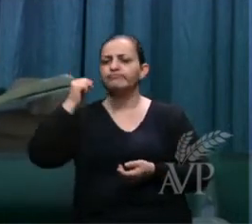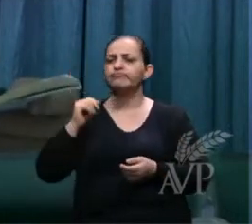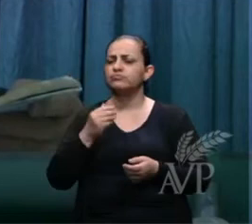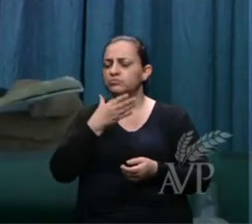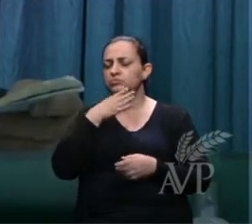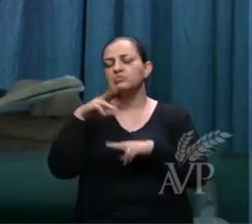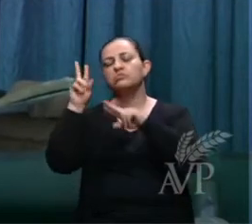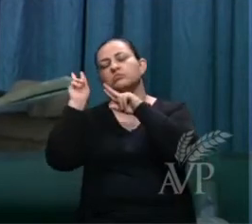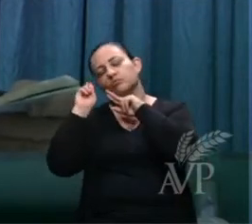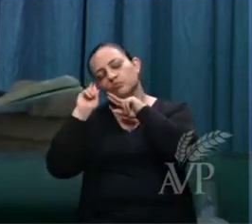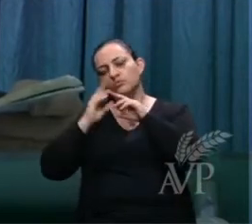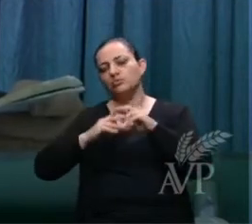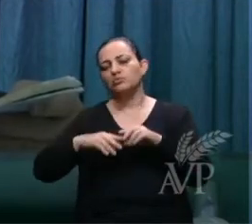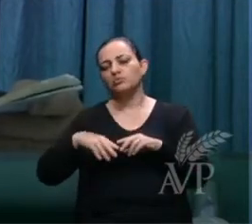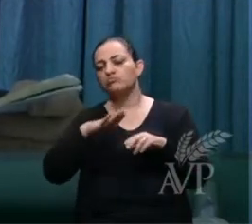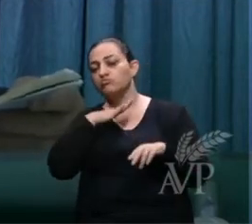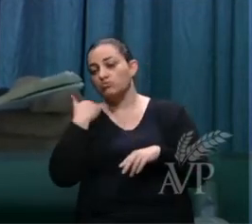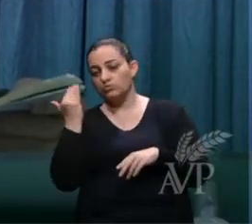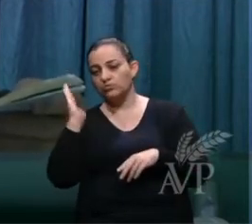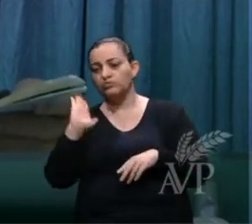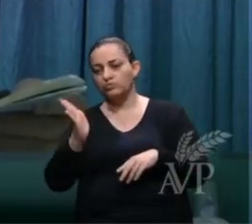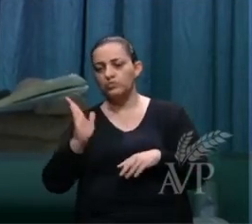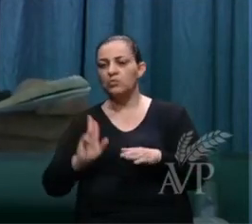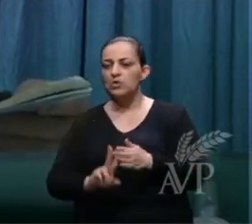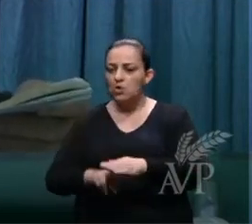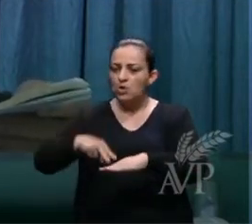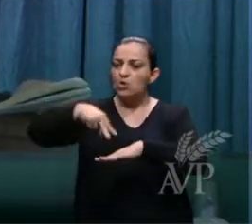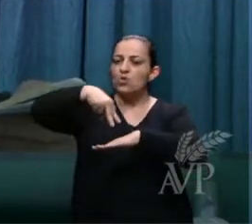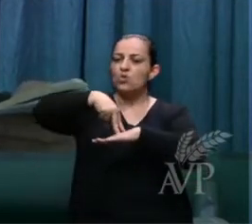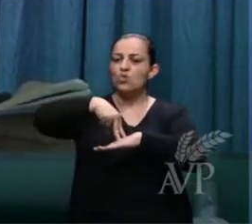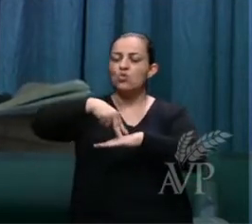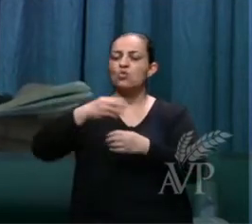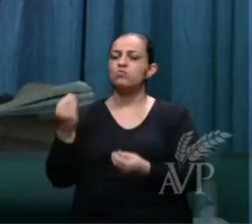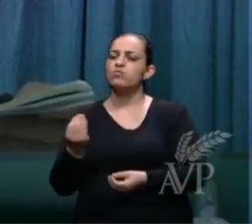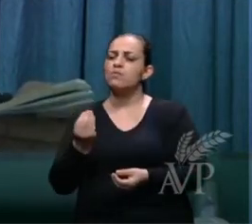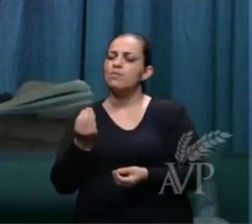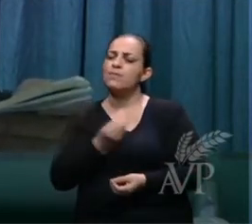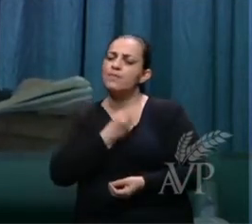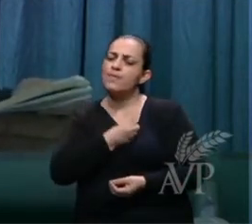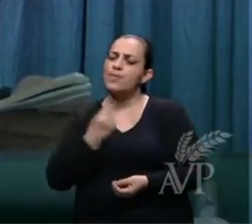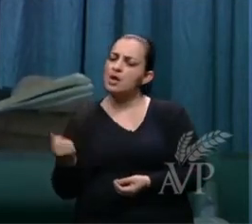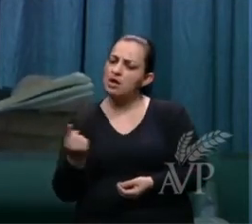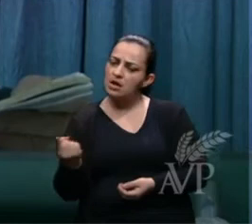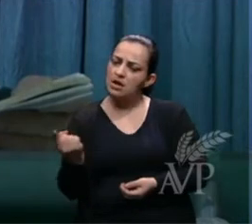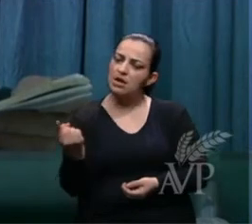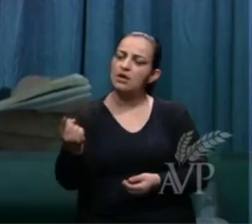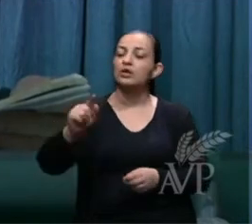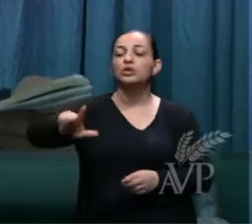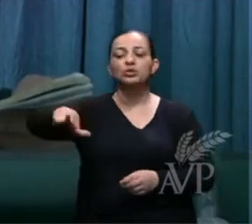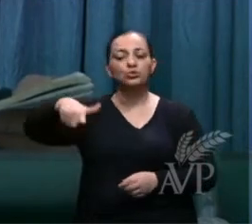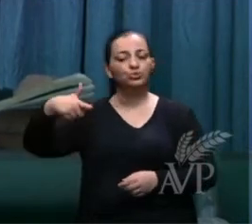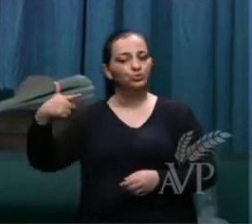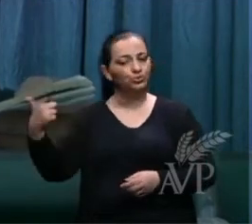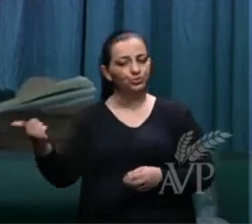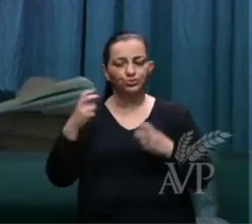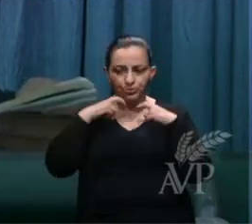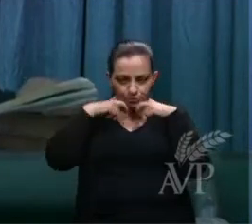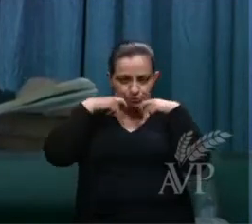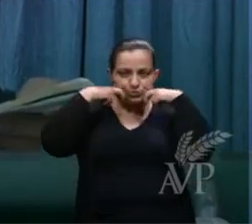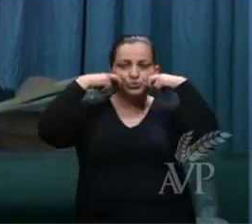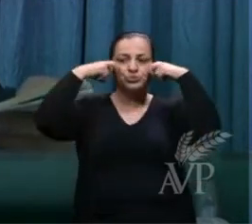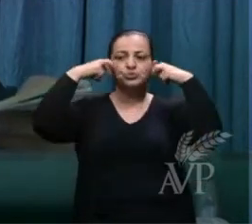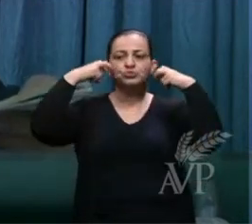ressuscitarão uns para a vida eterna e outros para vergonha